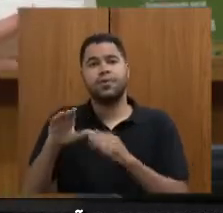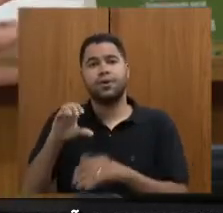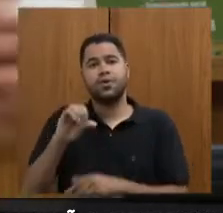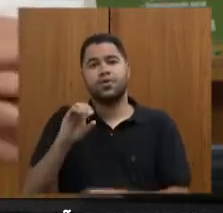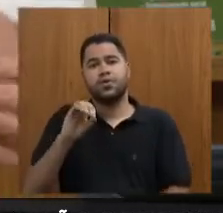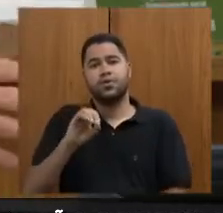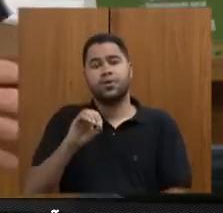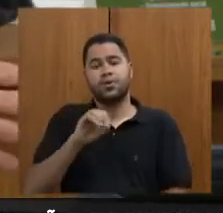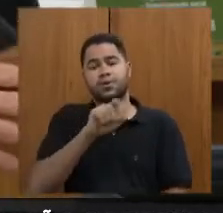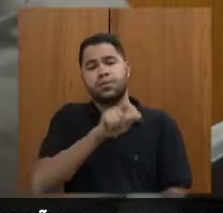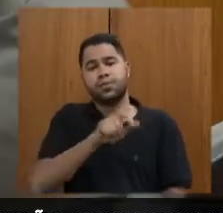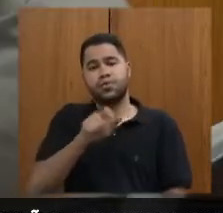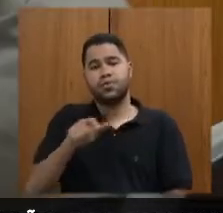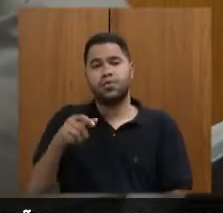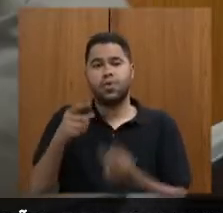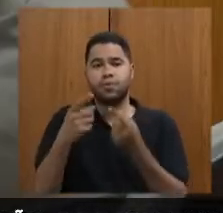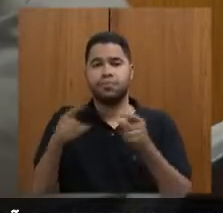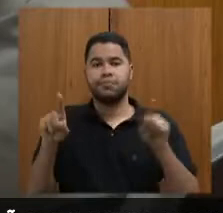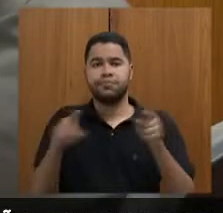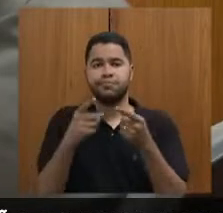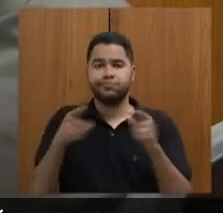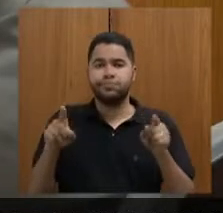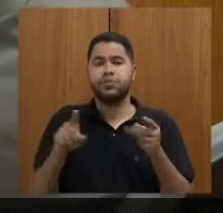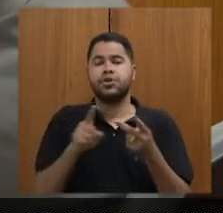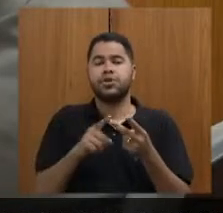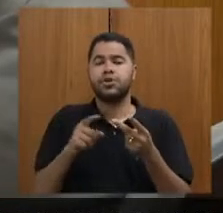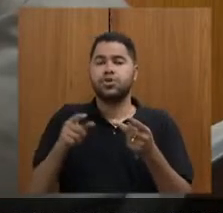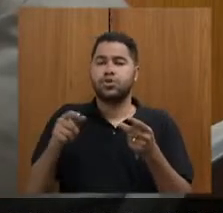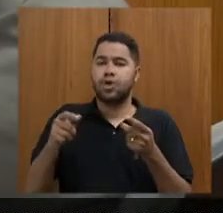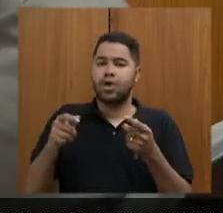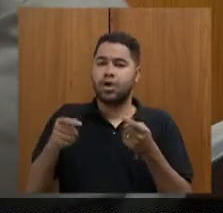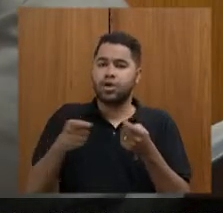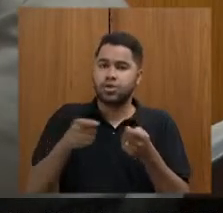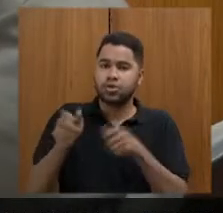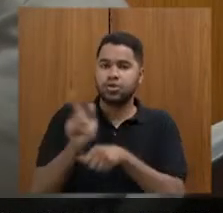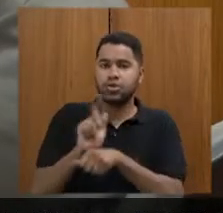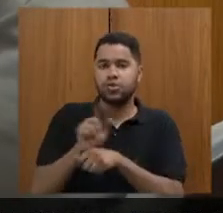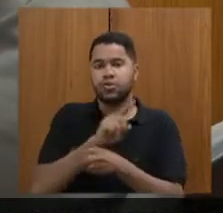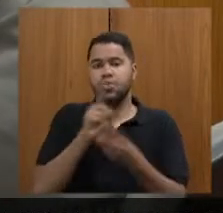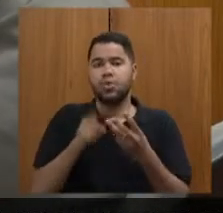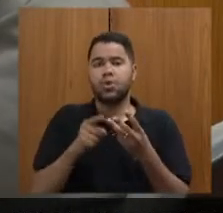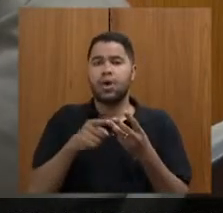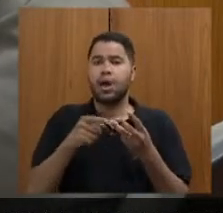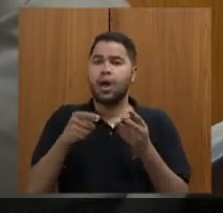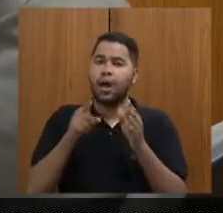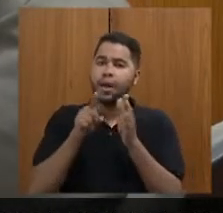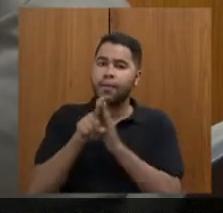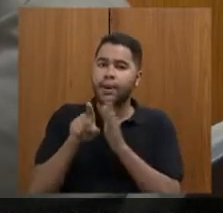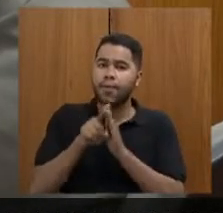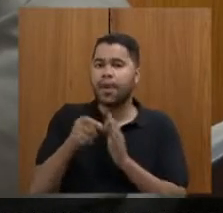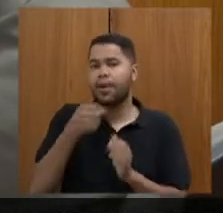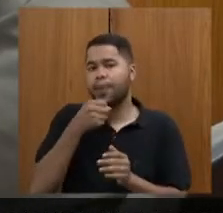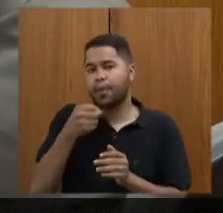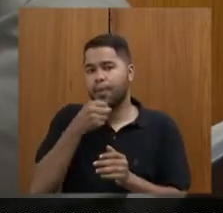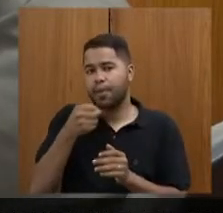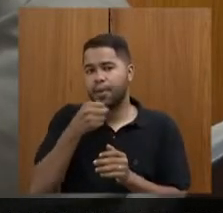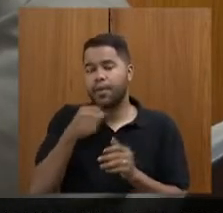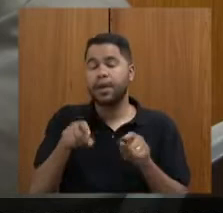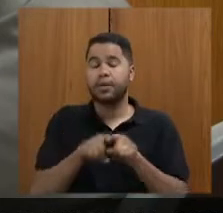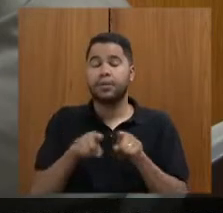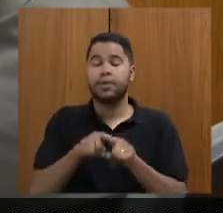Filarmônica, nós vamos levar gestores, nós vamos levar a imprensa, nós vamos, no dia 7 de setembro,